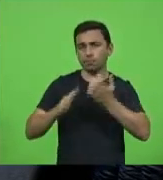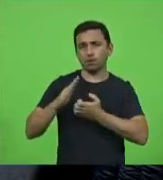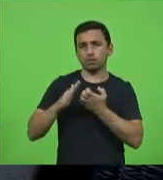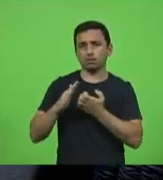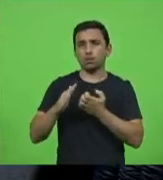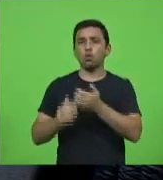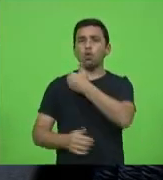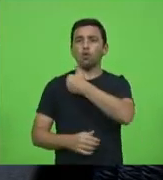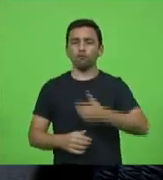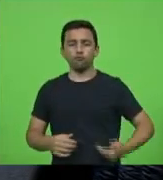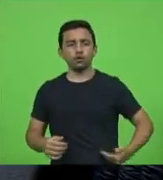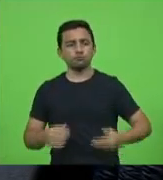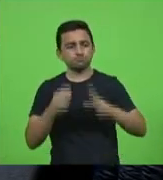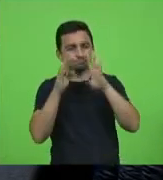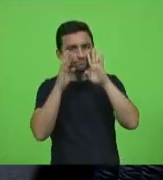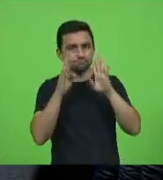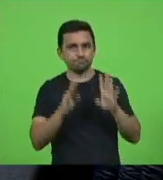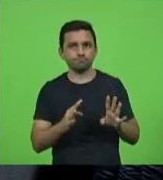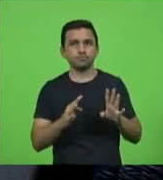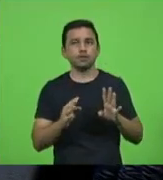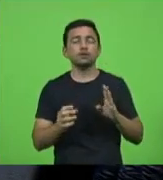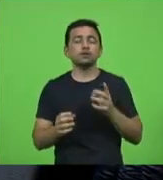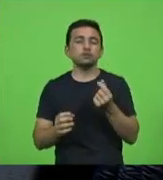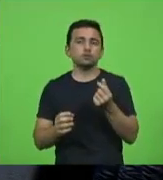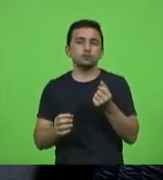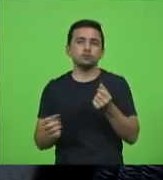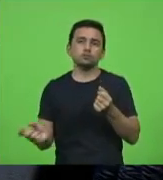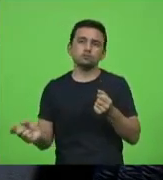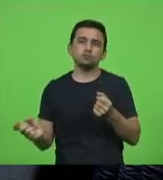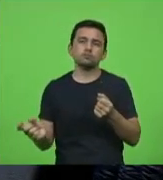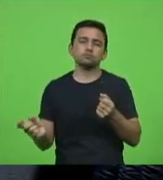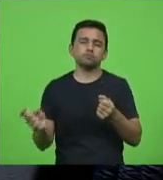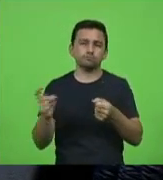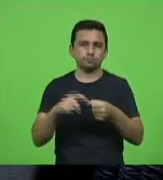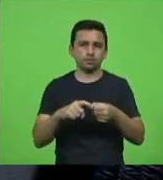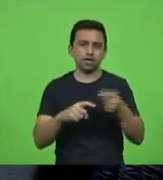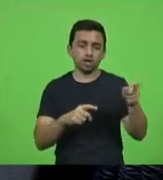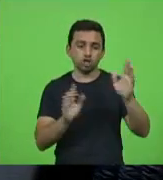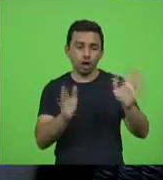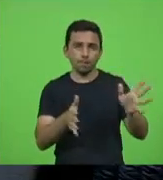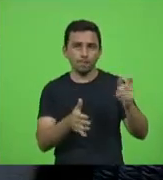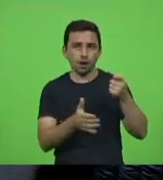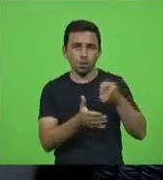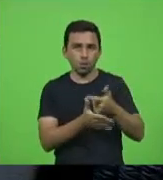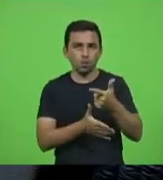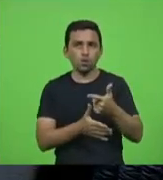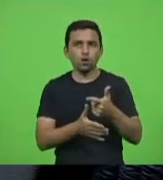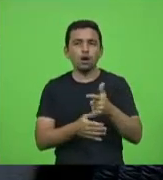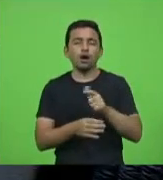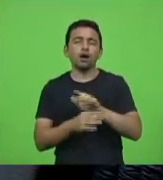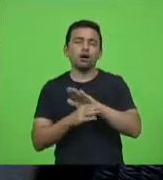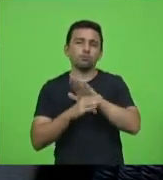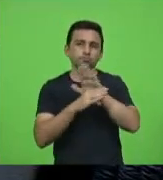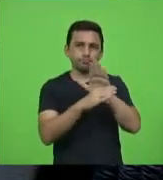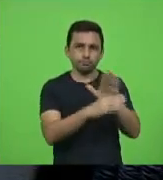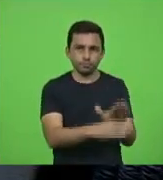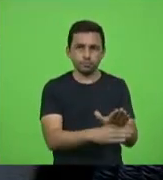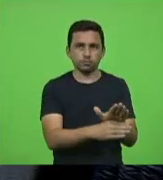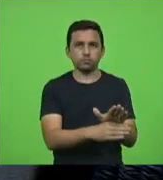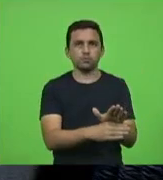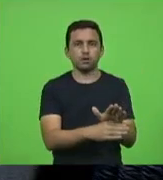governo do estado Santa Catarina devolvendo aquilo que aquele empresário já pagou vai subsidiar através deste